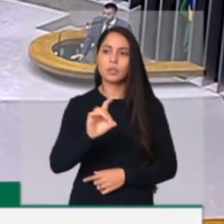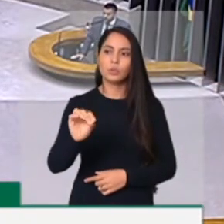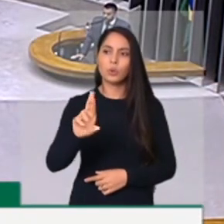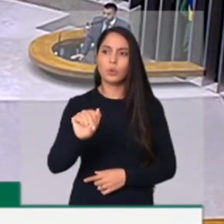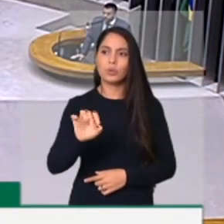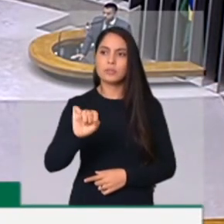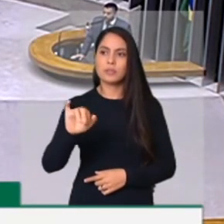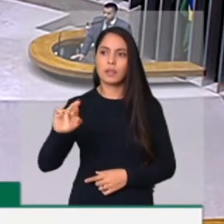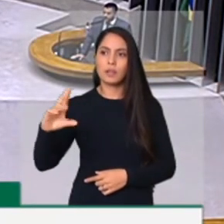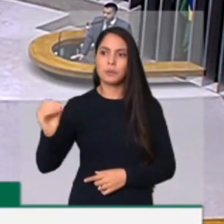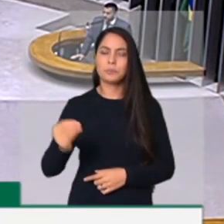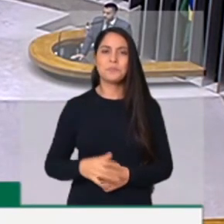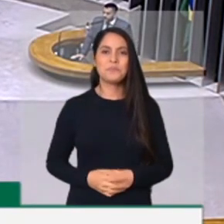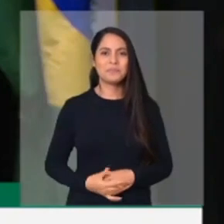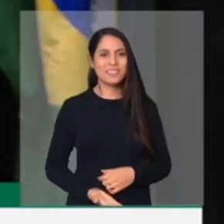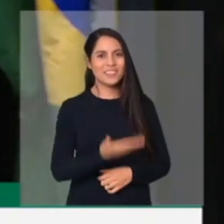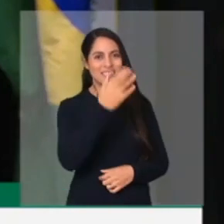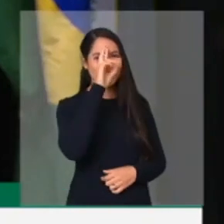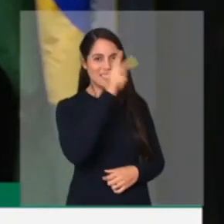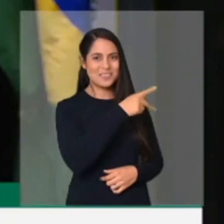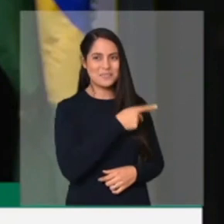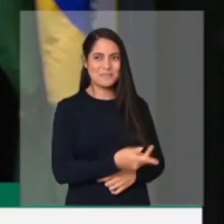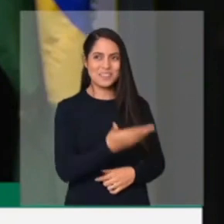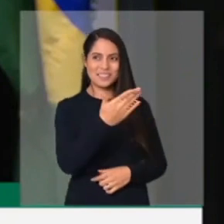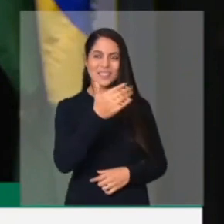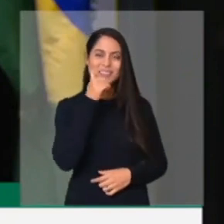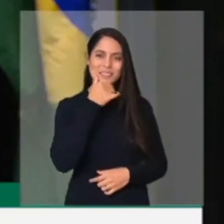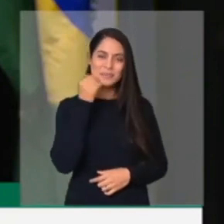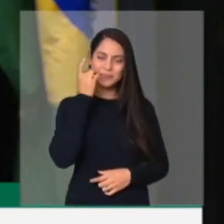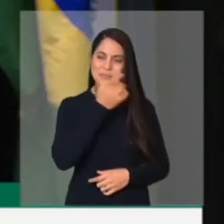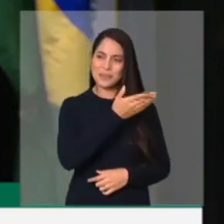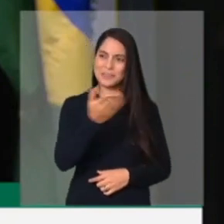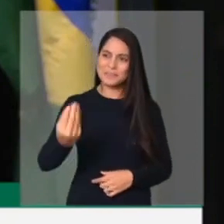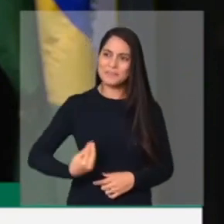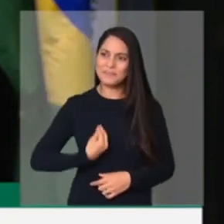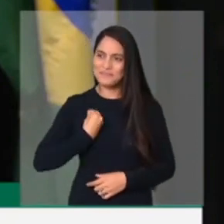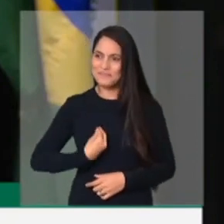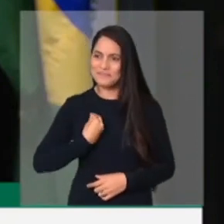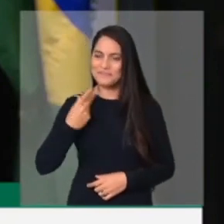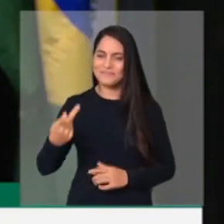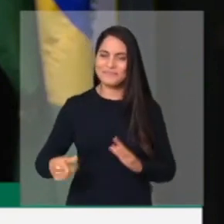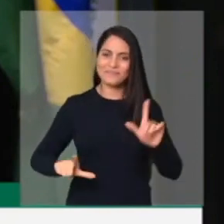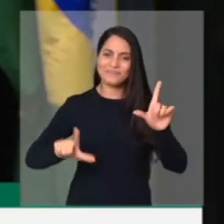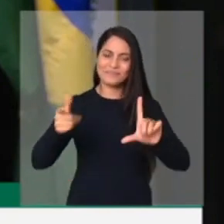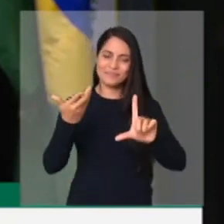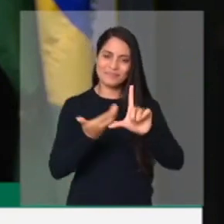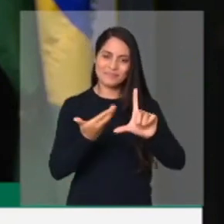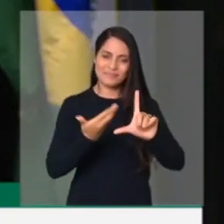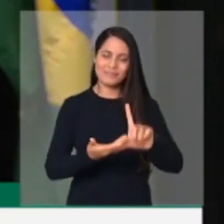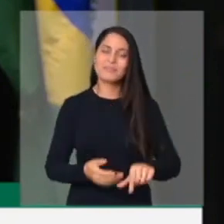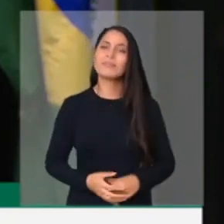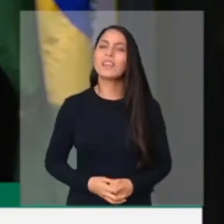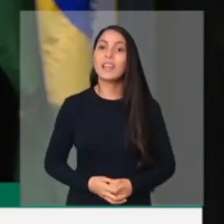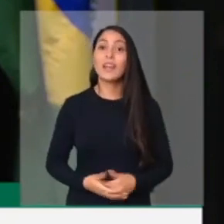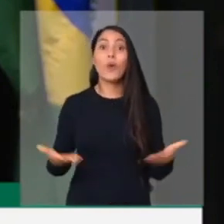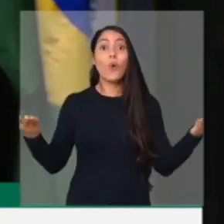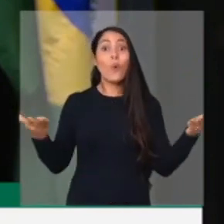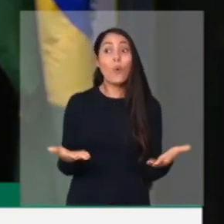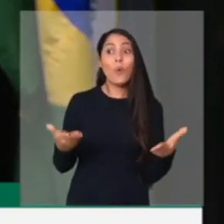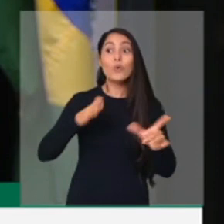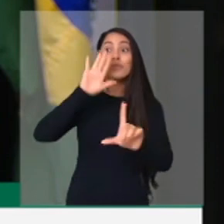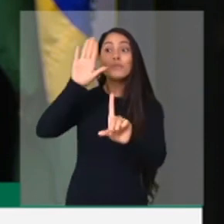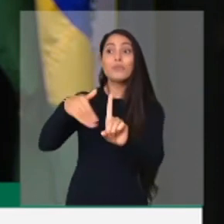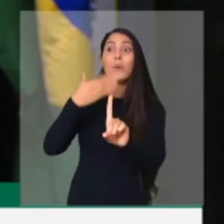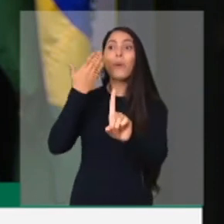deputados, todos os que nos acompanham através da TV Câmara, hoje eu quero fazer aqui uma homenagem e me solidarizar com a família